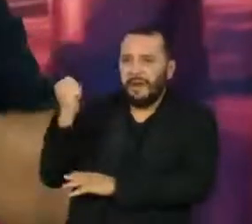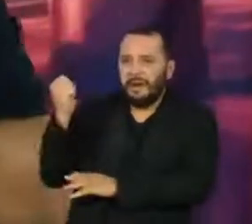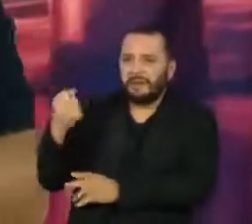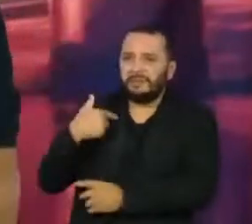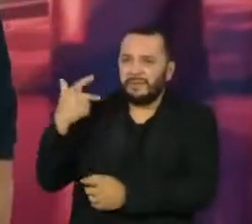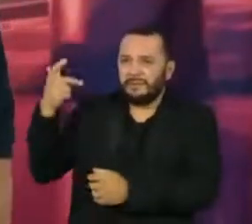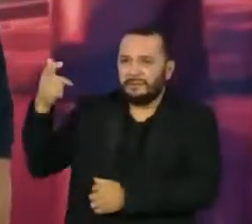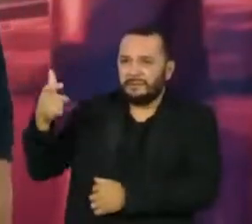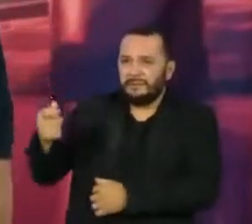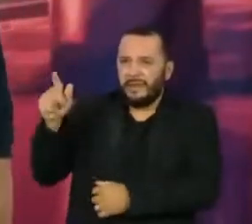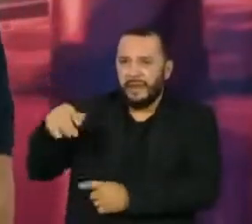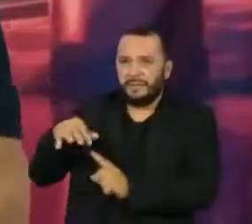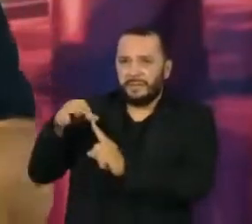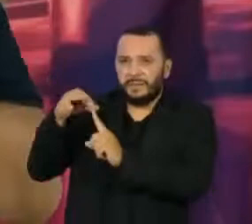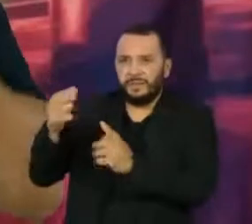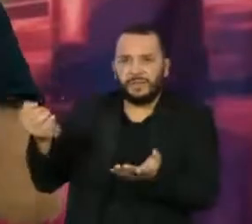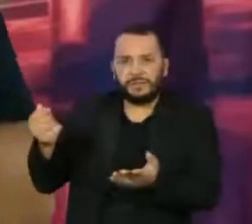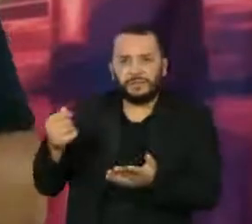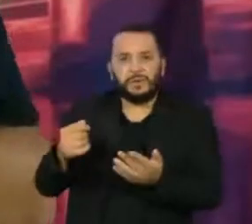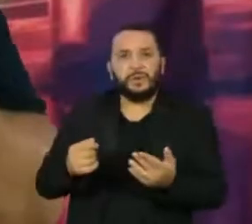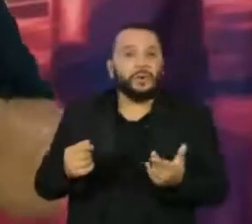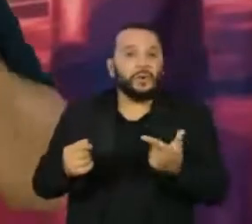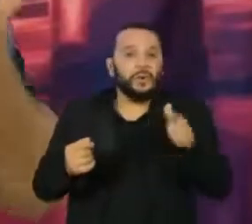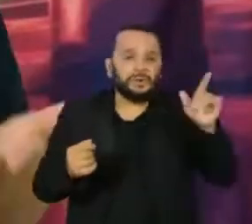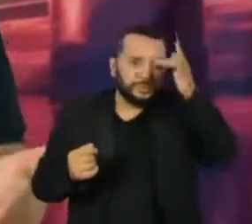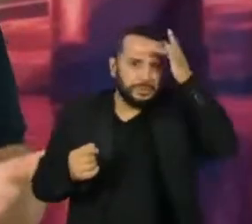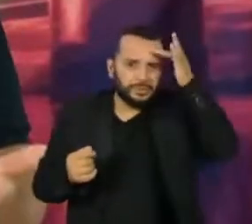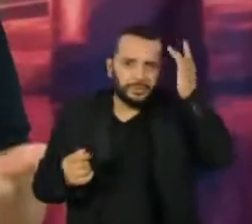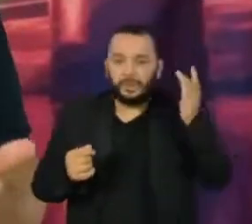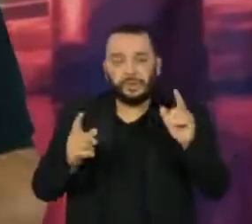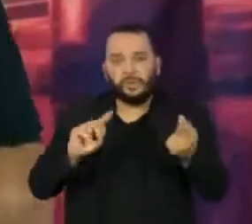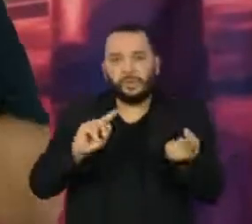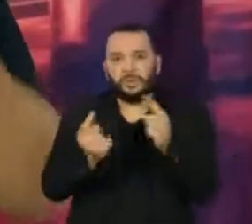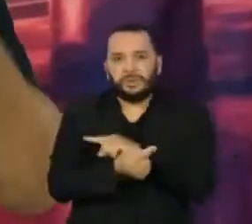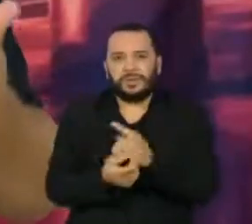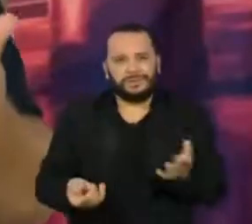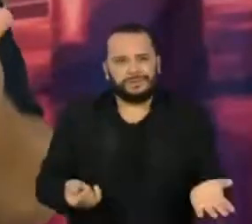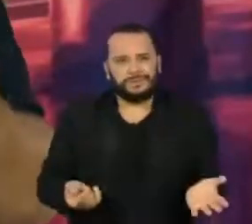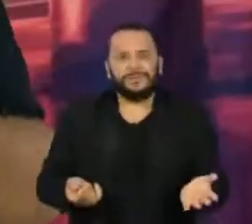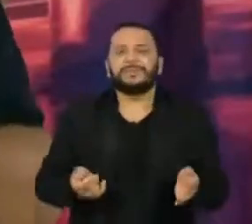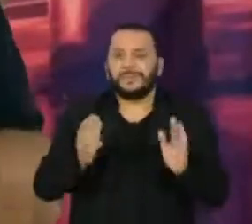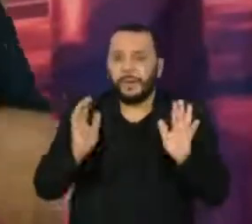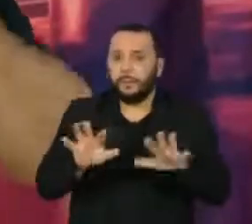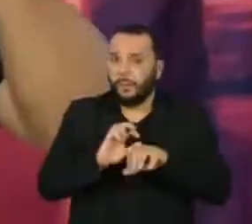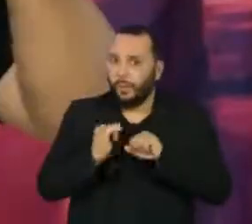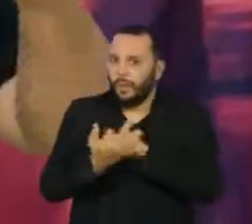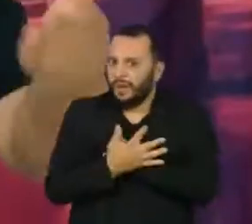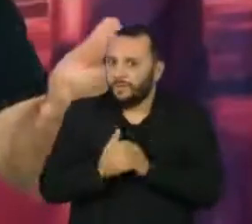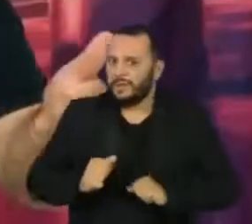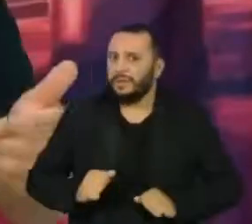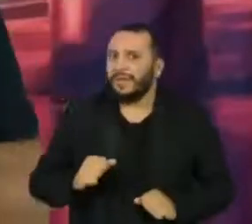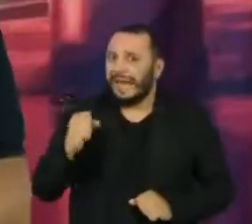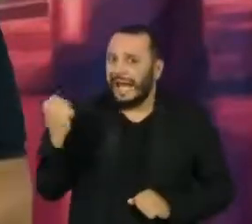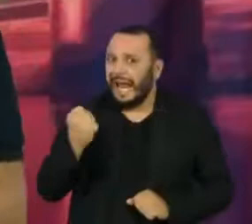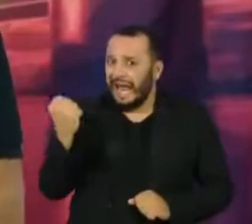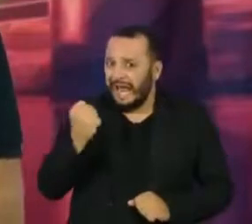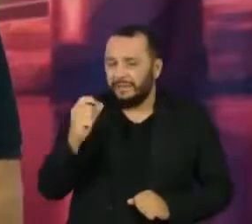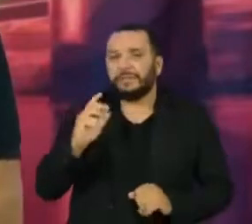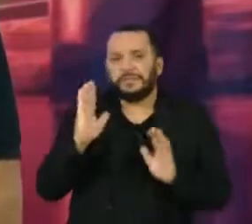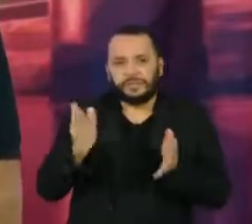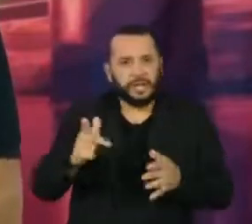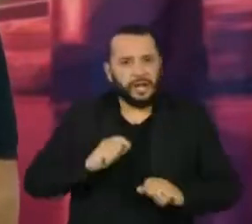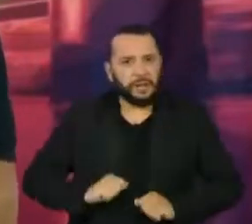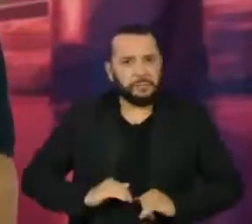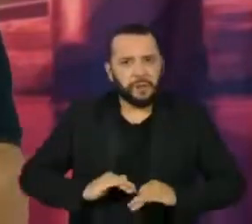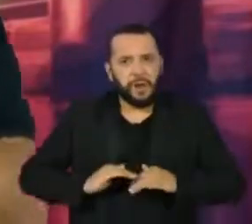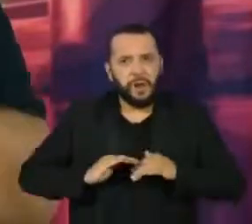então passa a ser prioridade. Tem outras pessoas que até argumentam o contrário, porque quem teve um caso mais grave normalmente gera mais